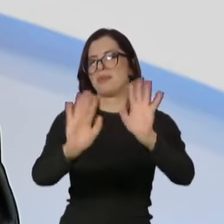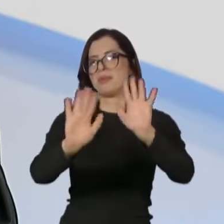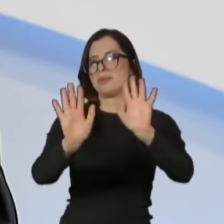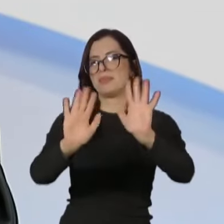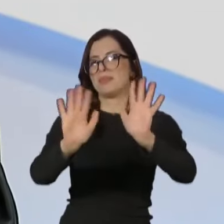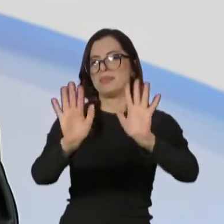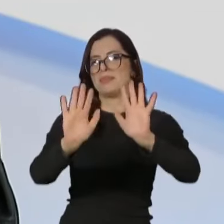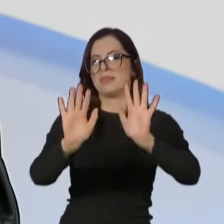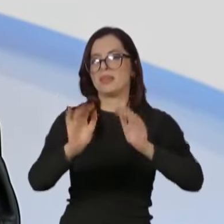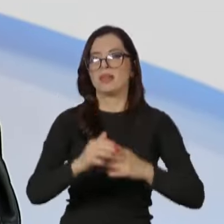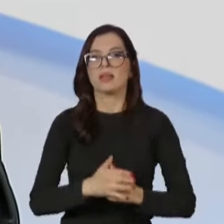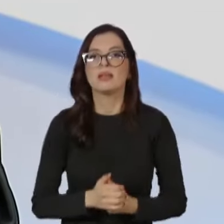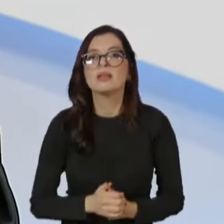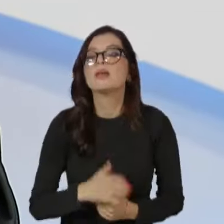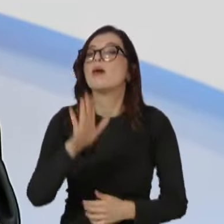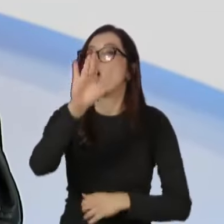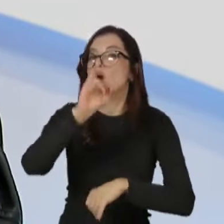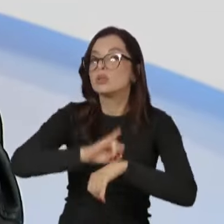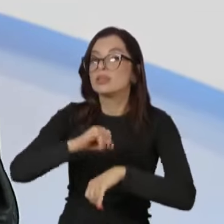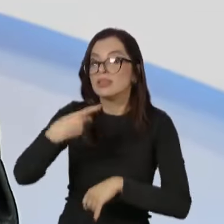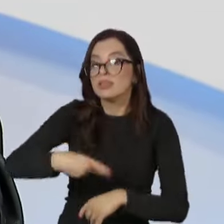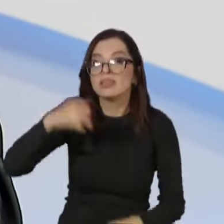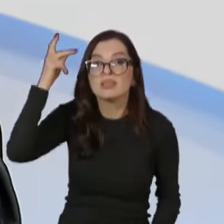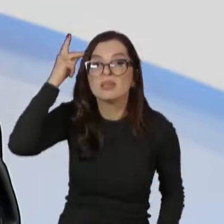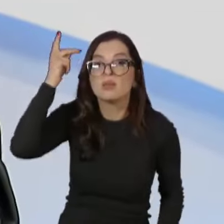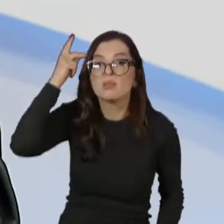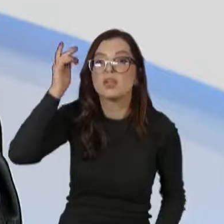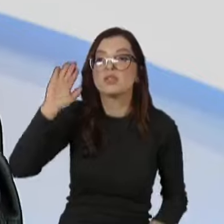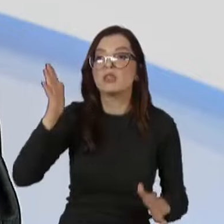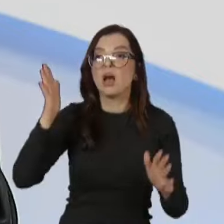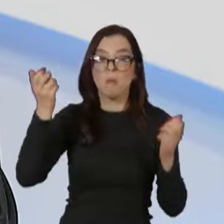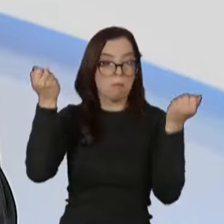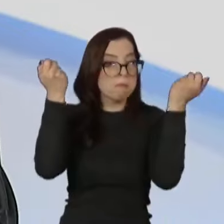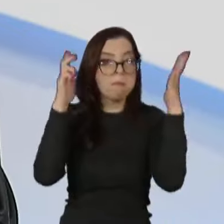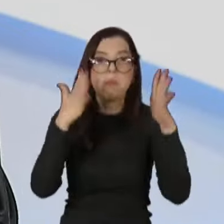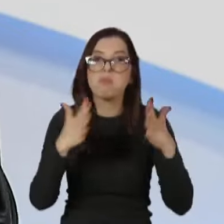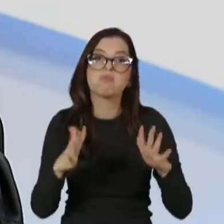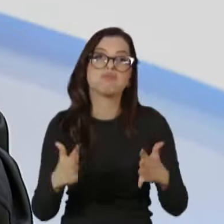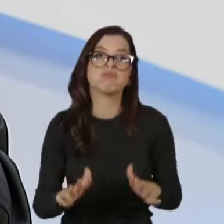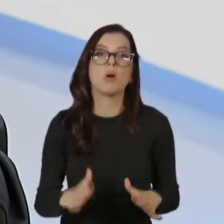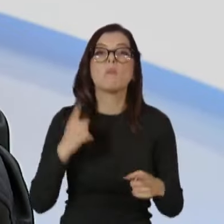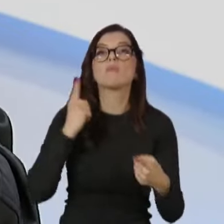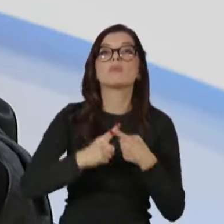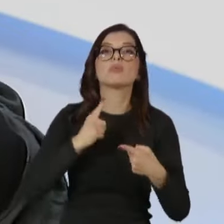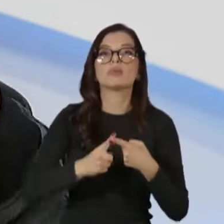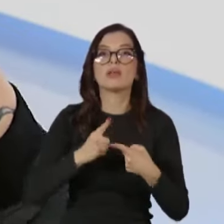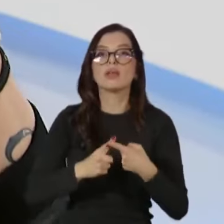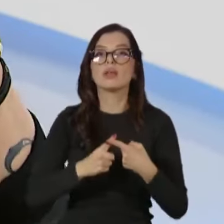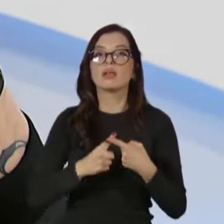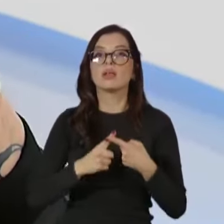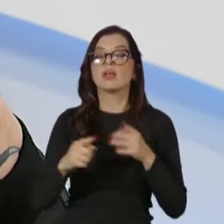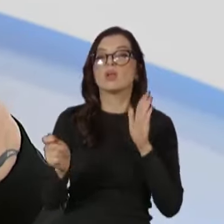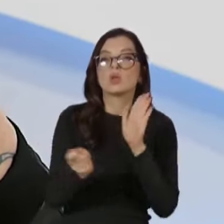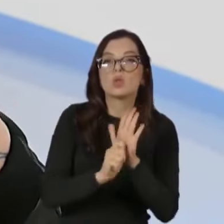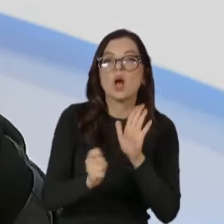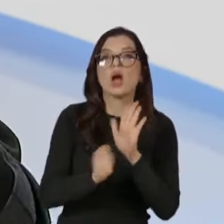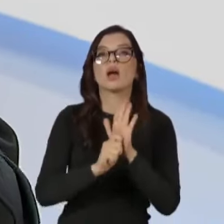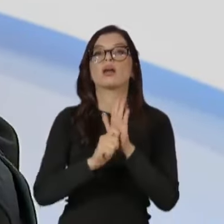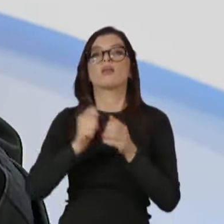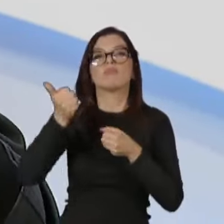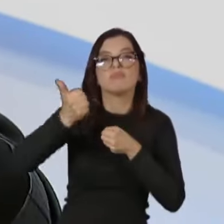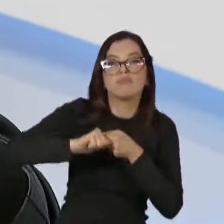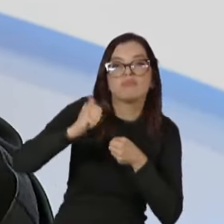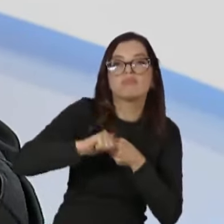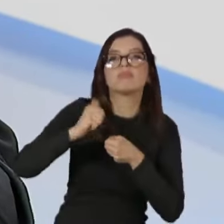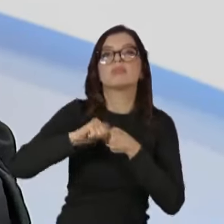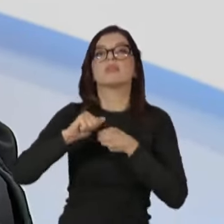centro de São Paulo ficou desvalorizado de uma maneira tal. Foi um caos tão grande que famílias de